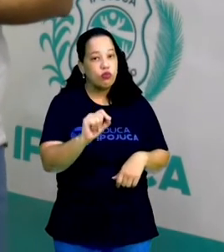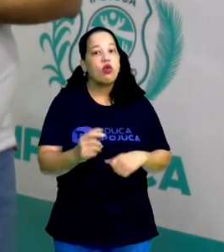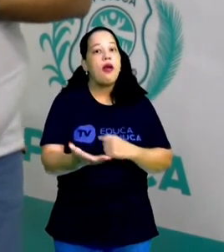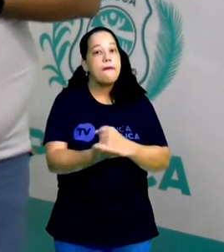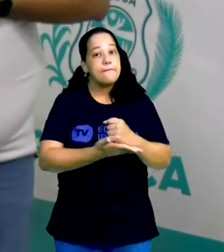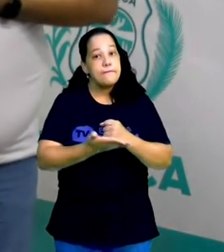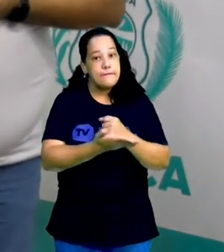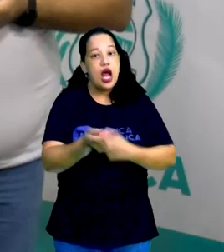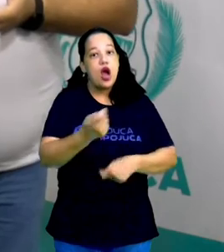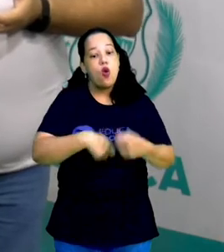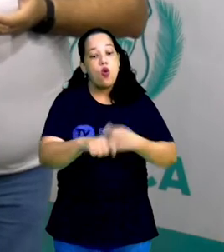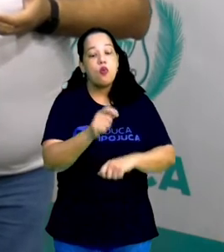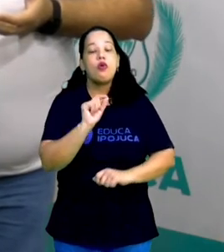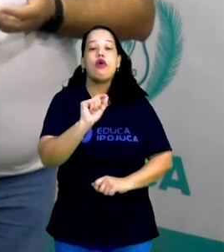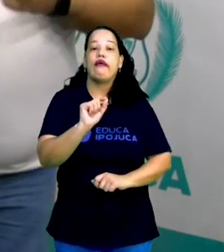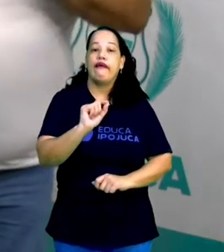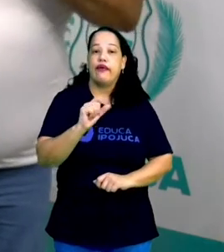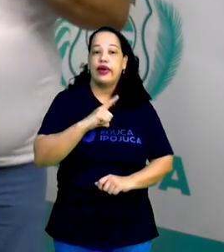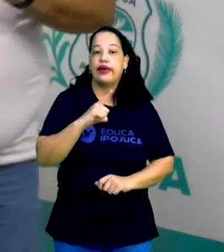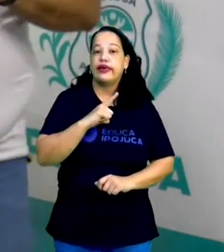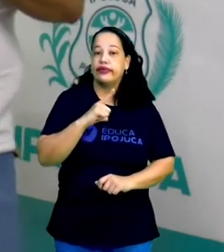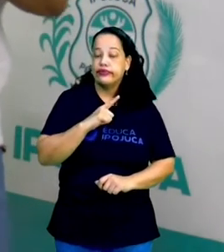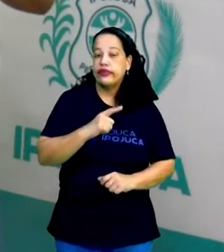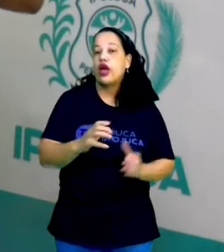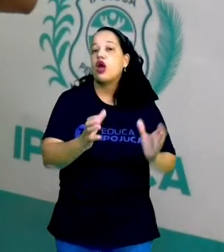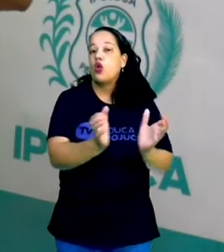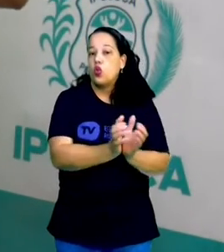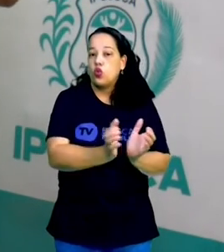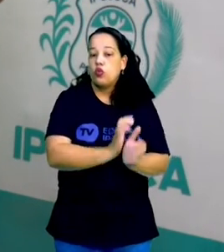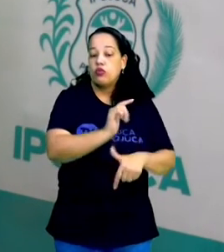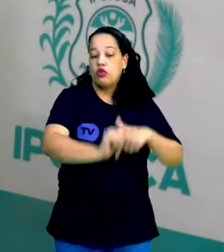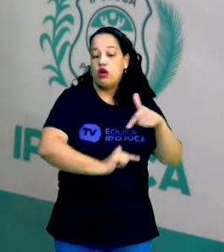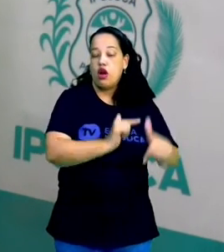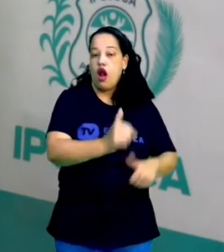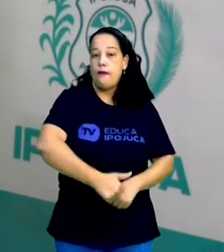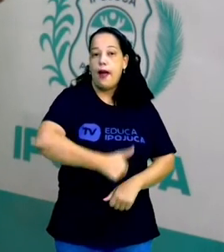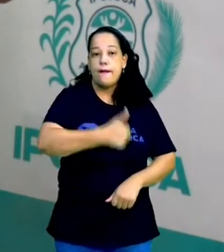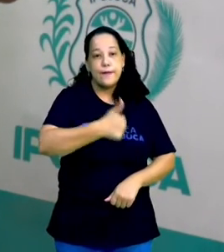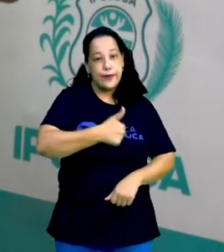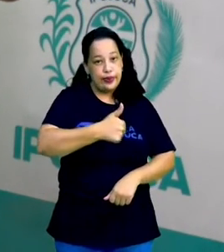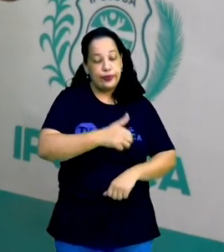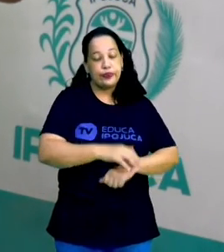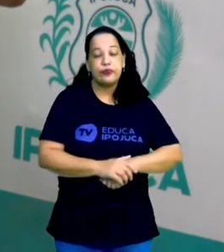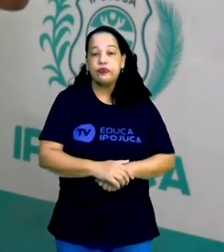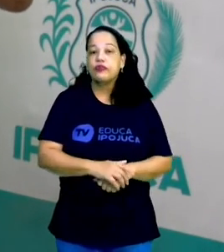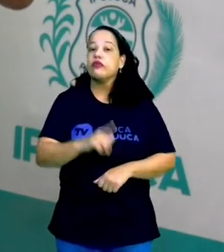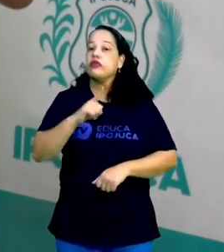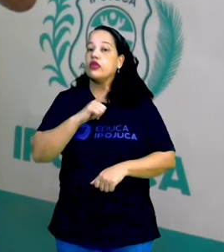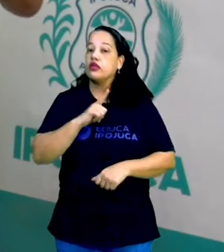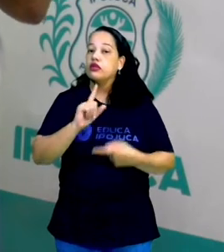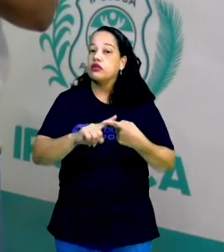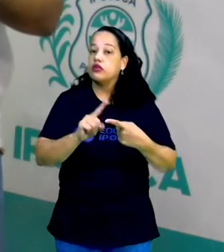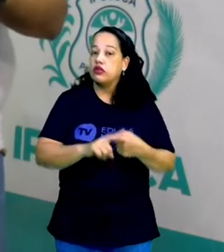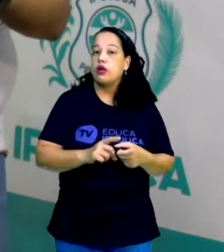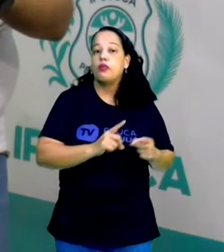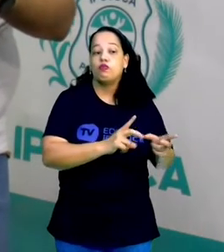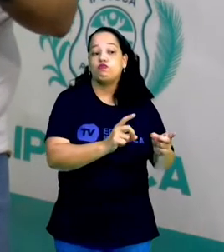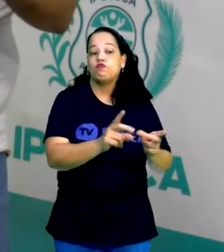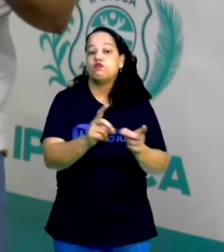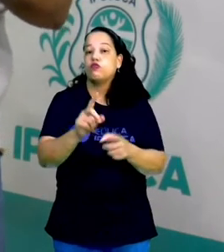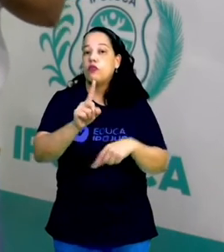voltada para o setor primário. E, em sua maioria, produtos para o mercado externo.